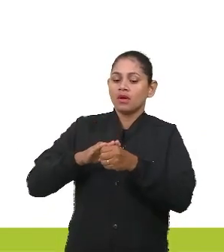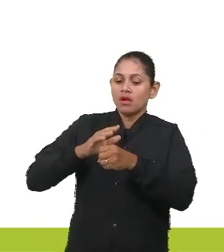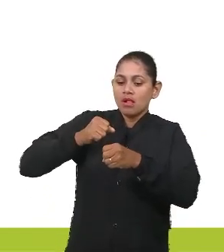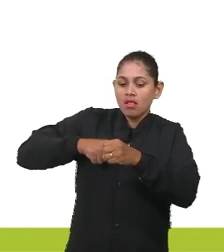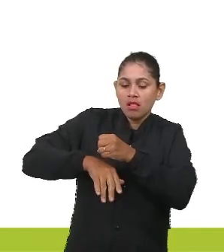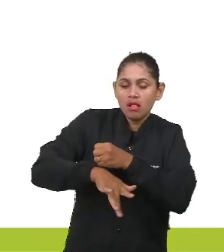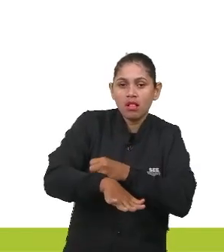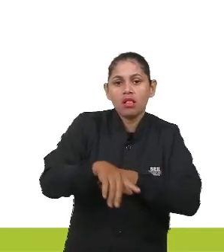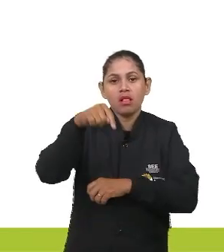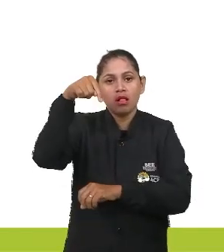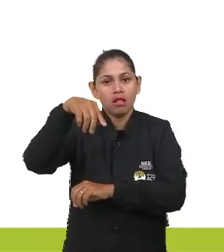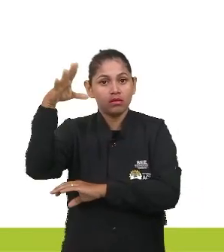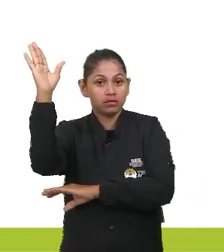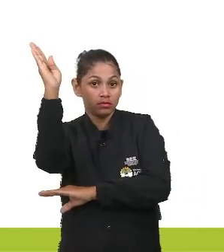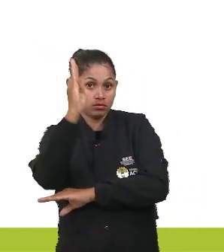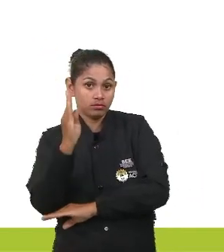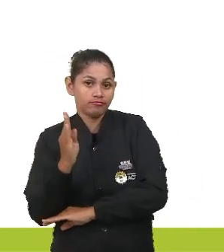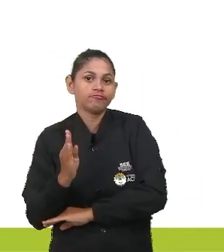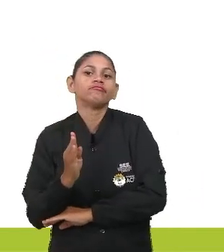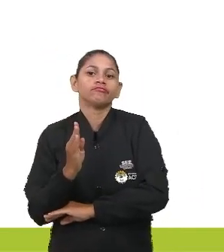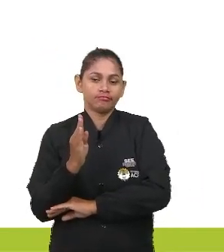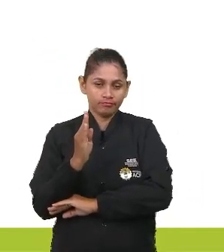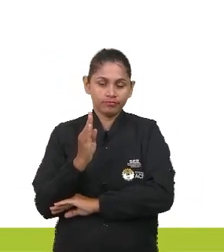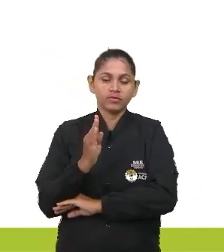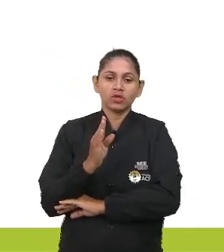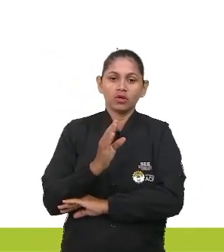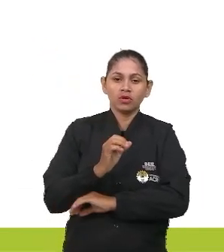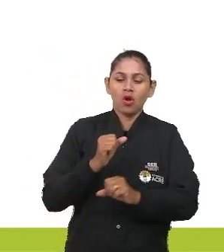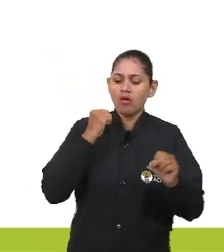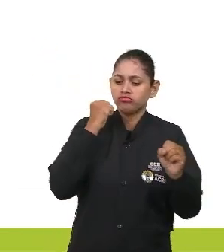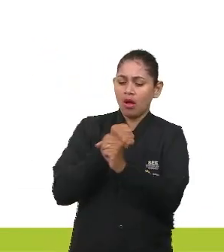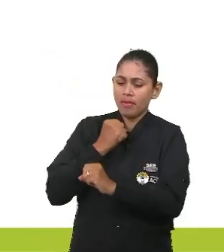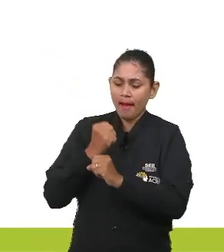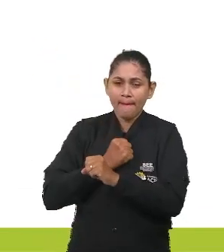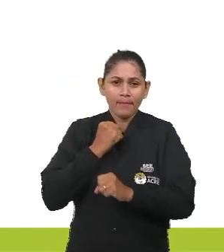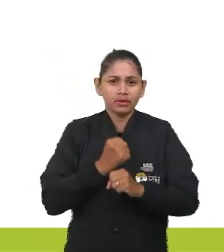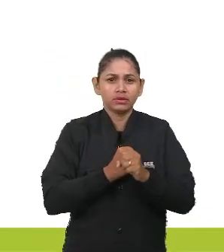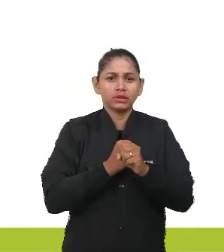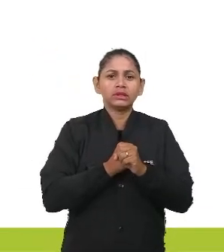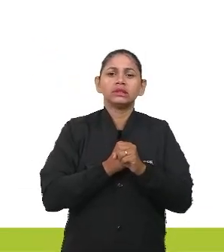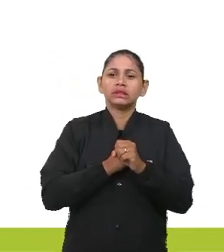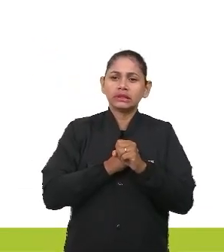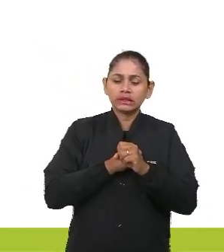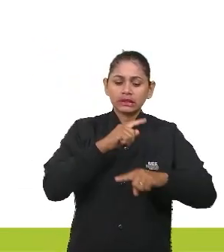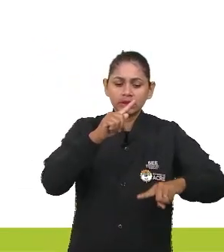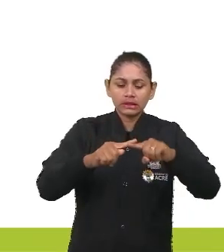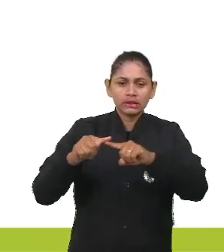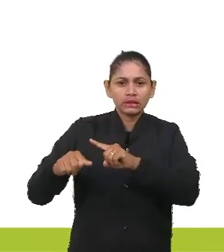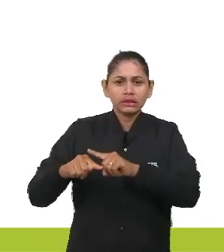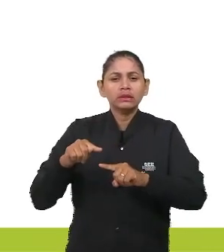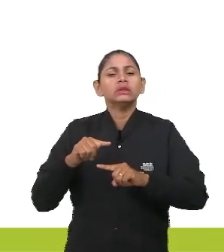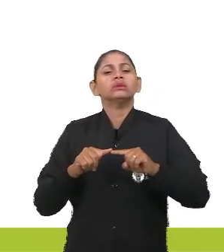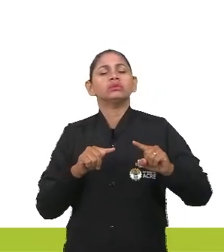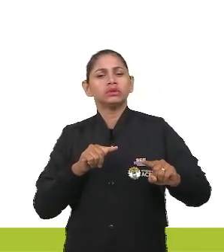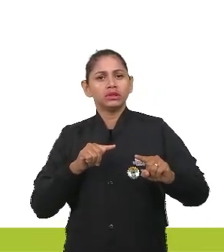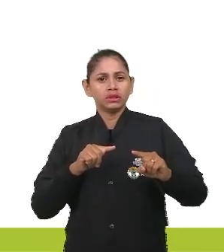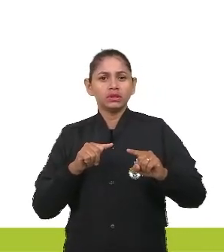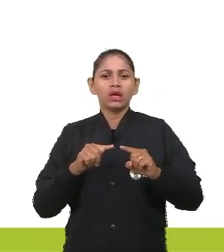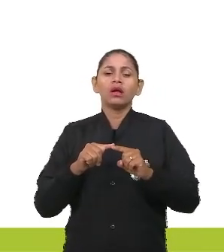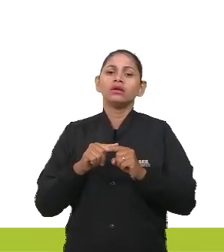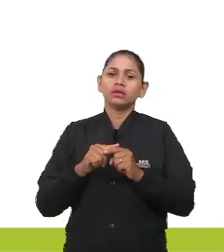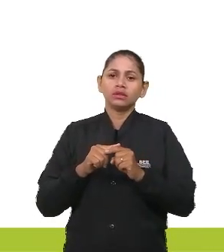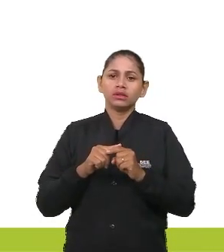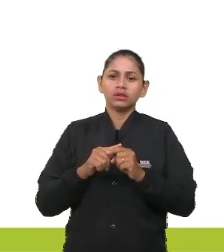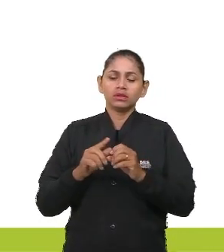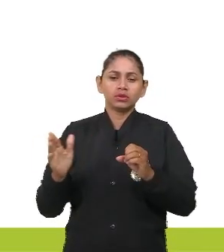conjunto de serviços, infraestrutura e instalações operacionais de abastecimento de